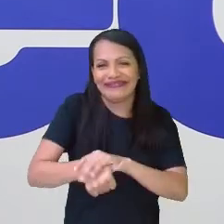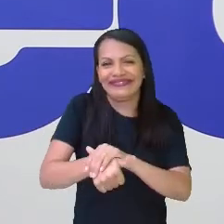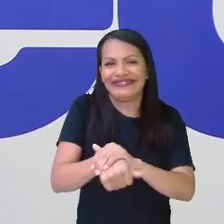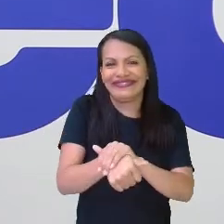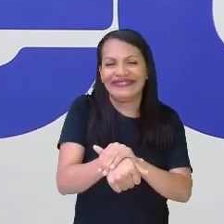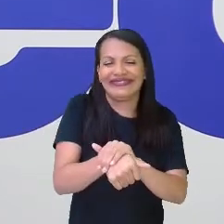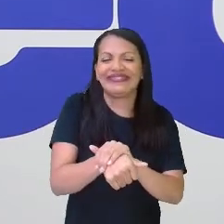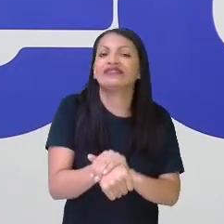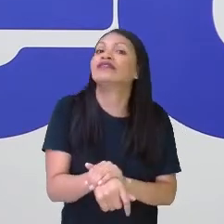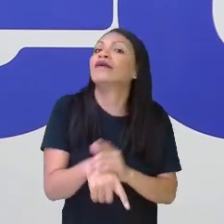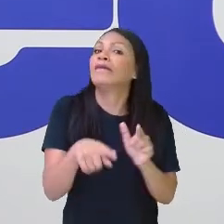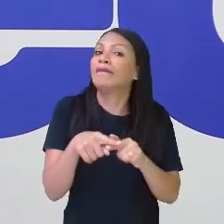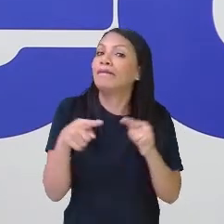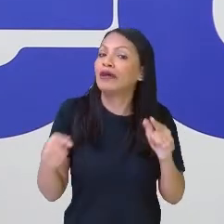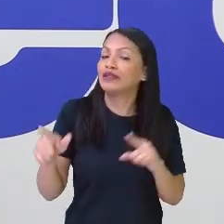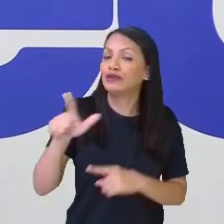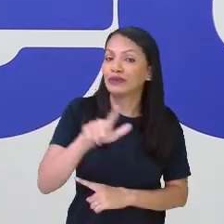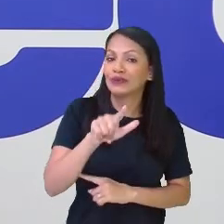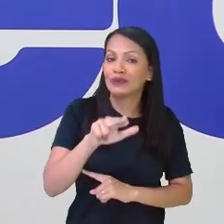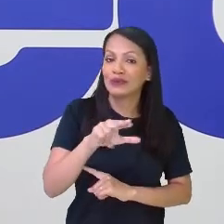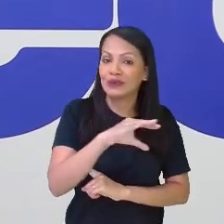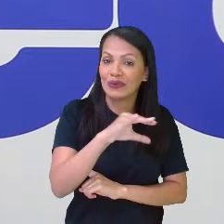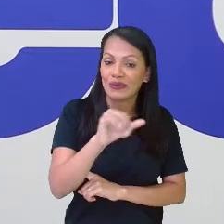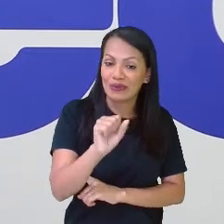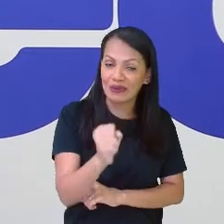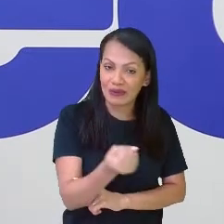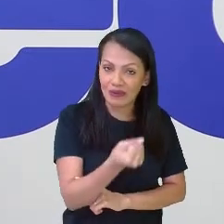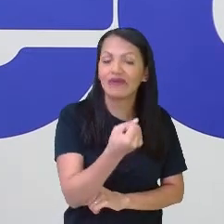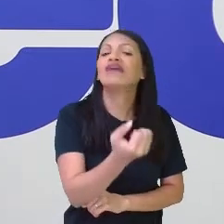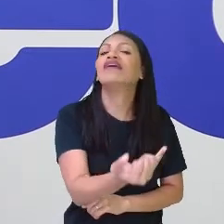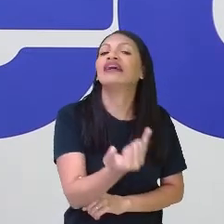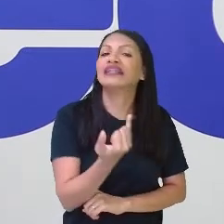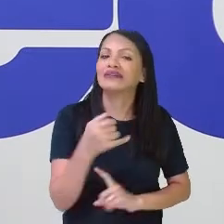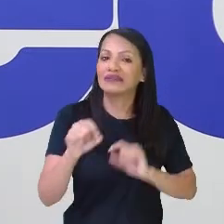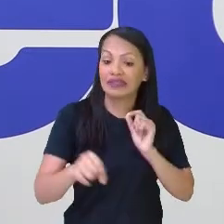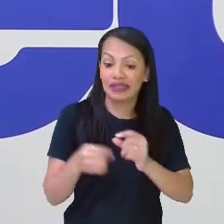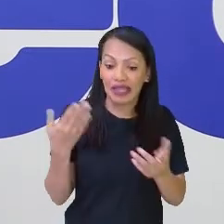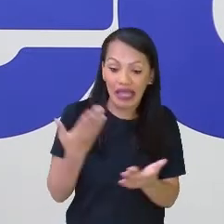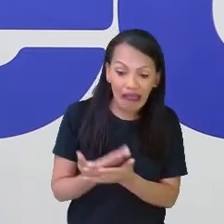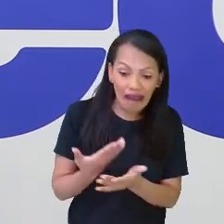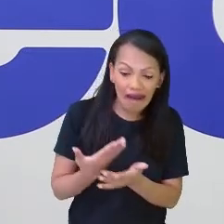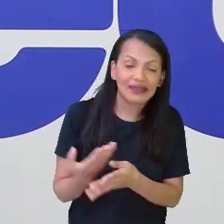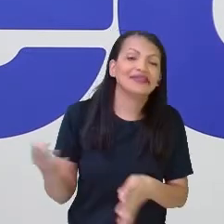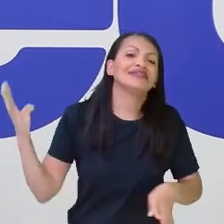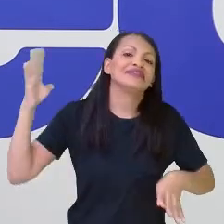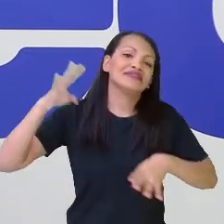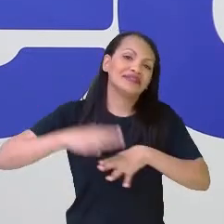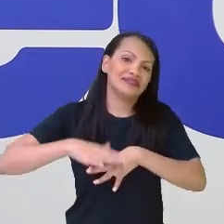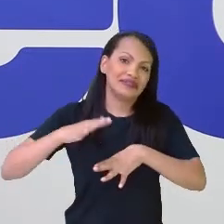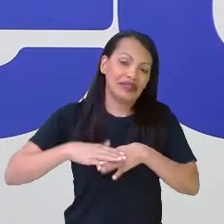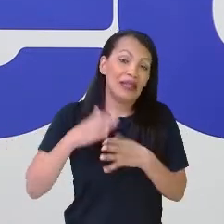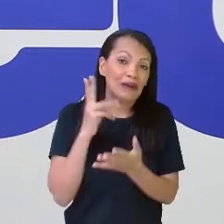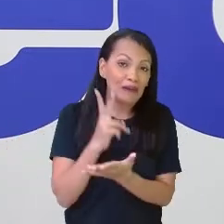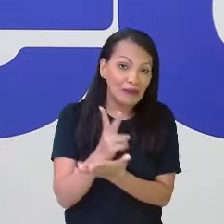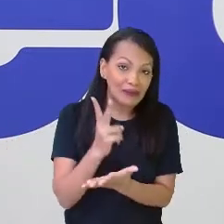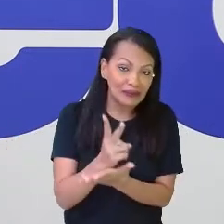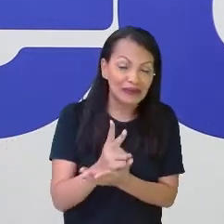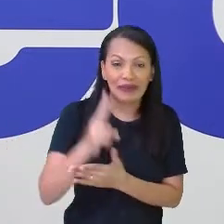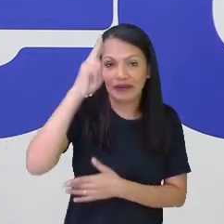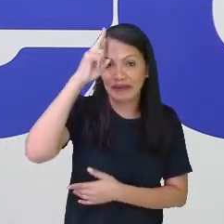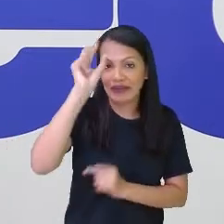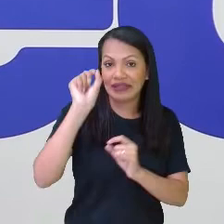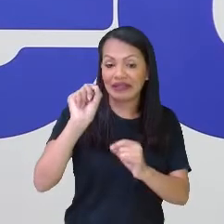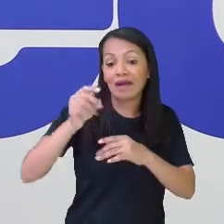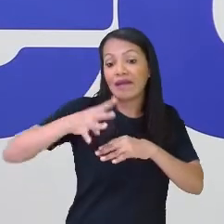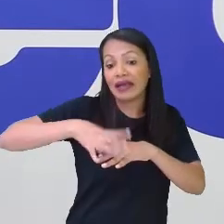mas o Lucas falou que era aula da matemática e ele está certo e continuou lembrando que a matemática